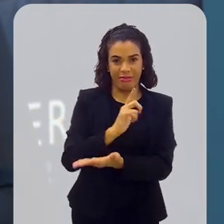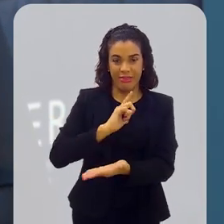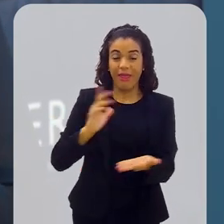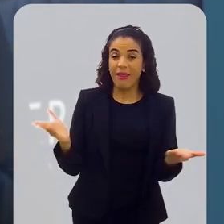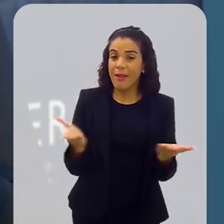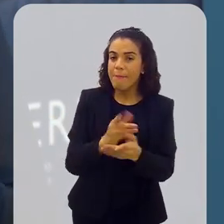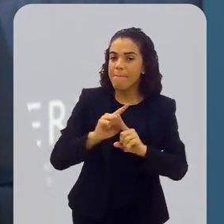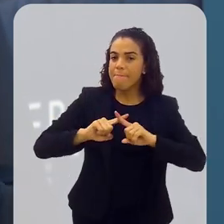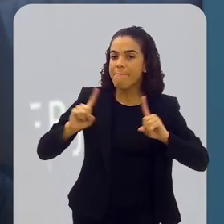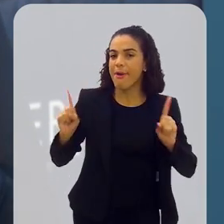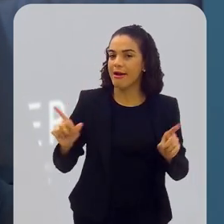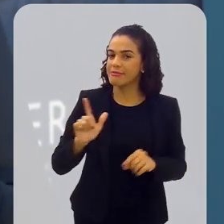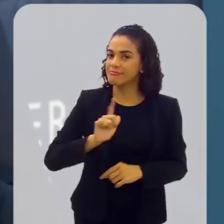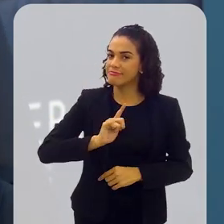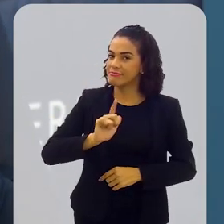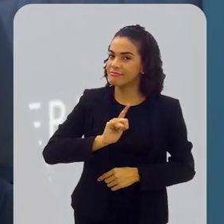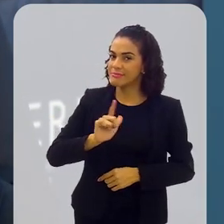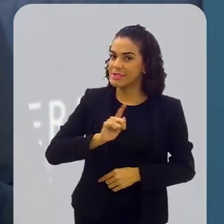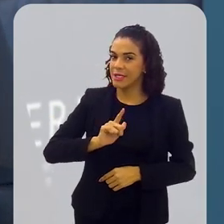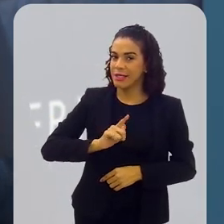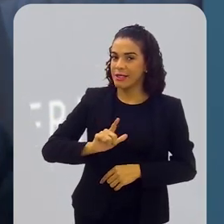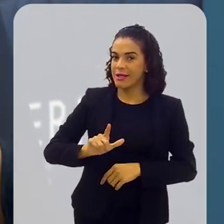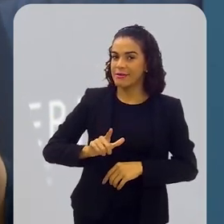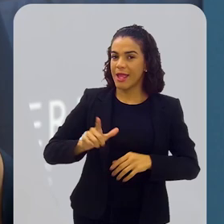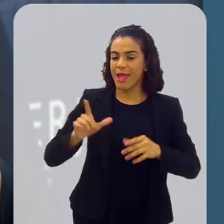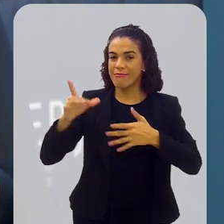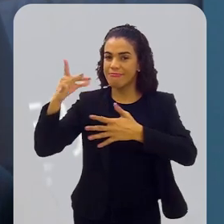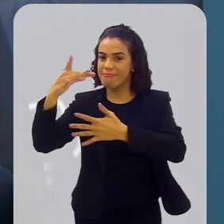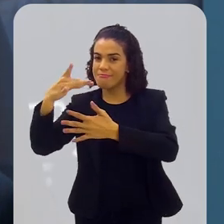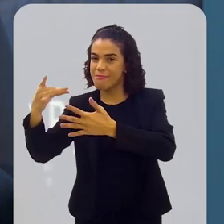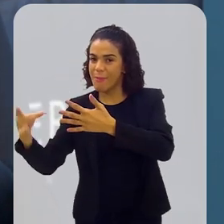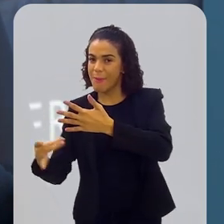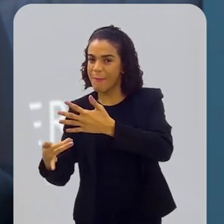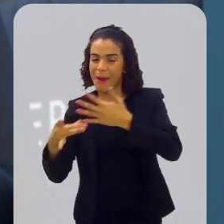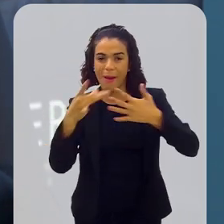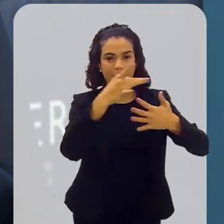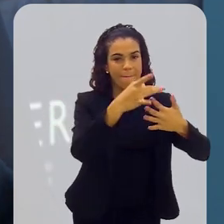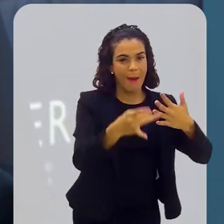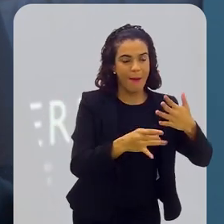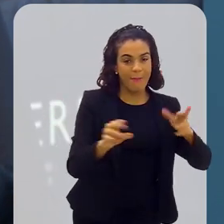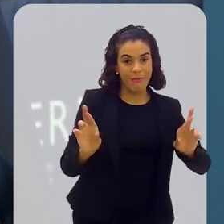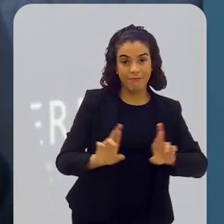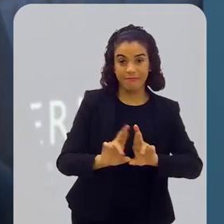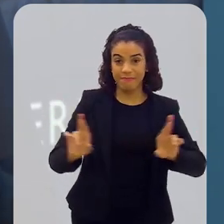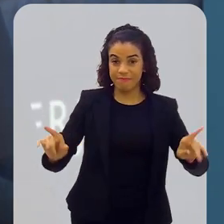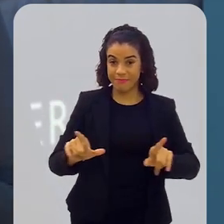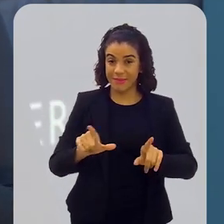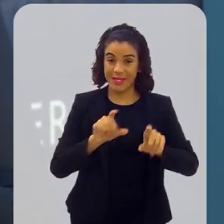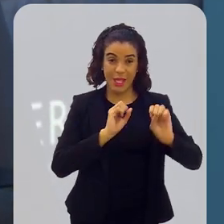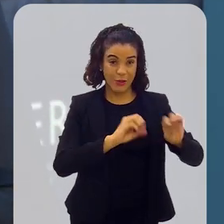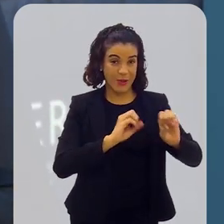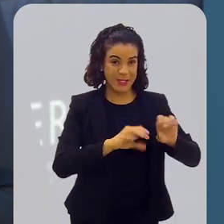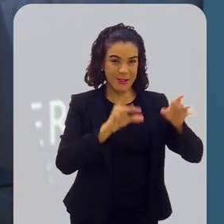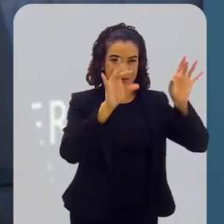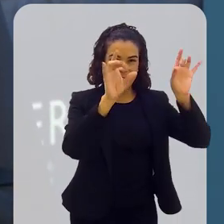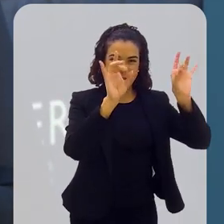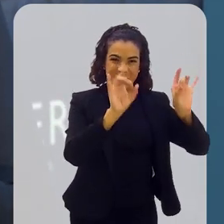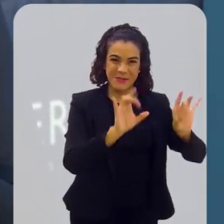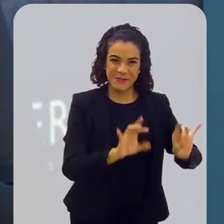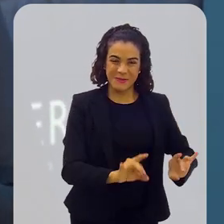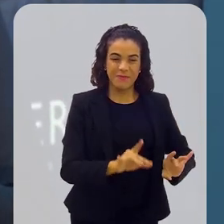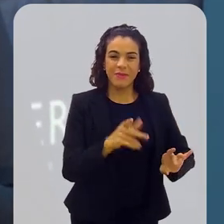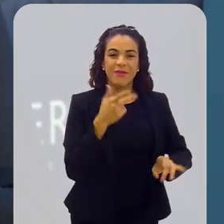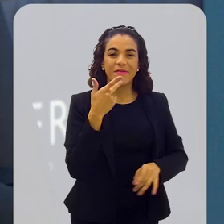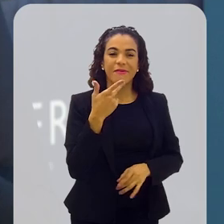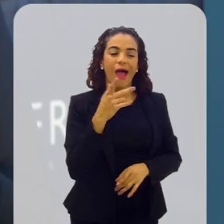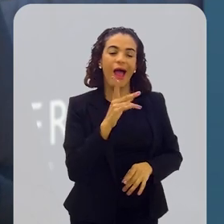congruentes, porém existem especificações para cada uma delas. Veja, na educação especial, a